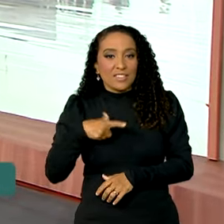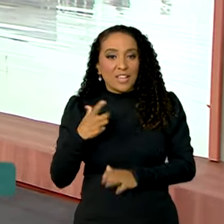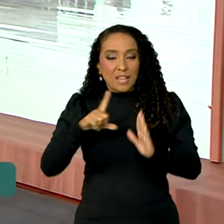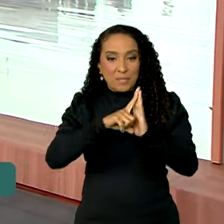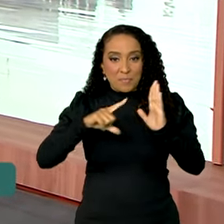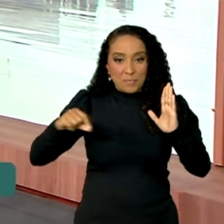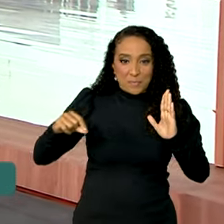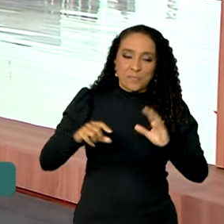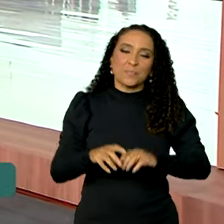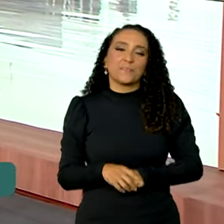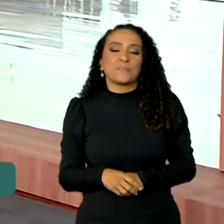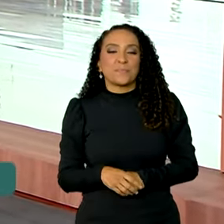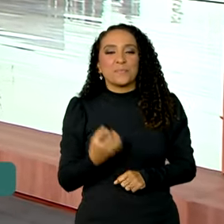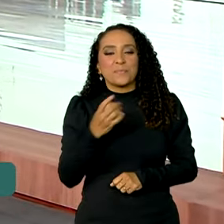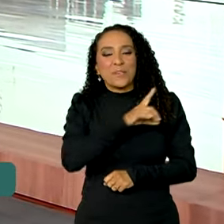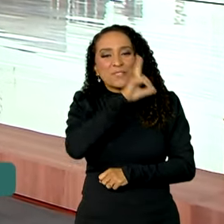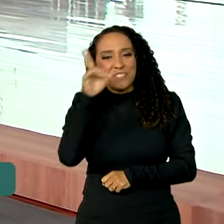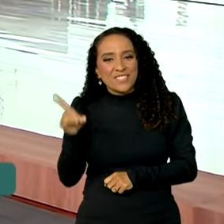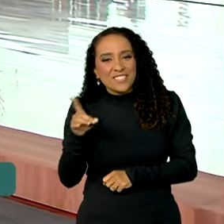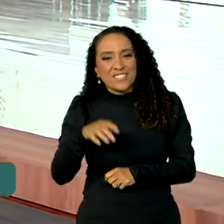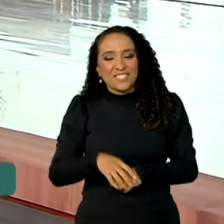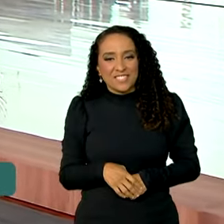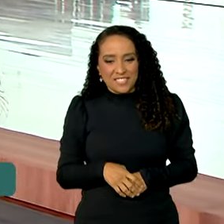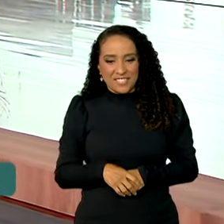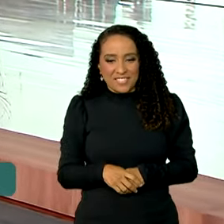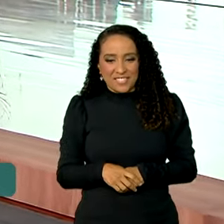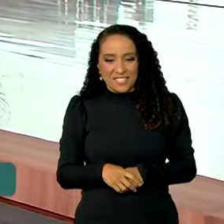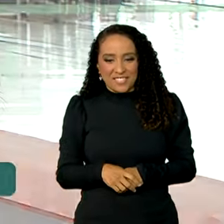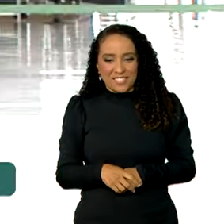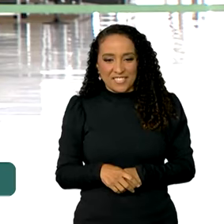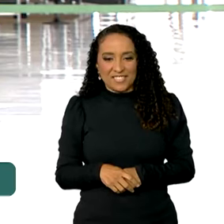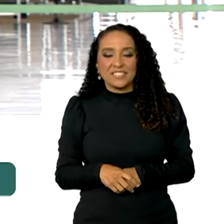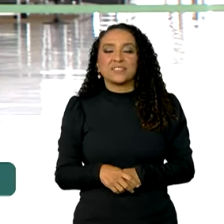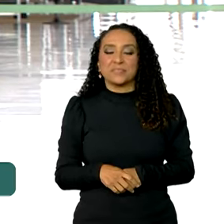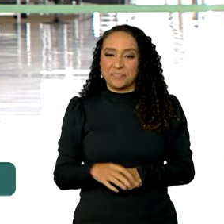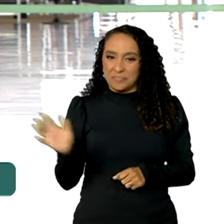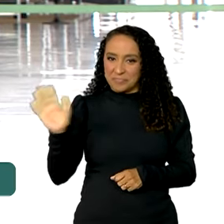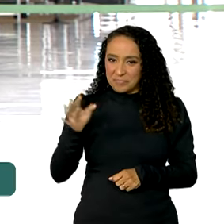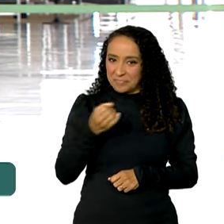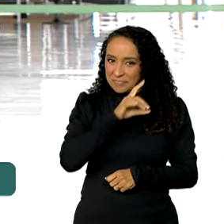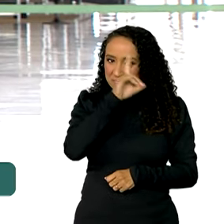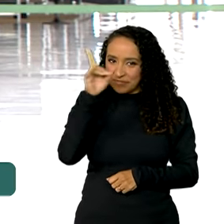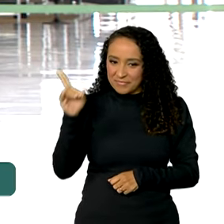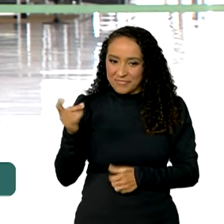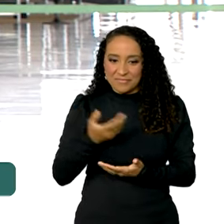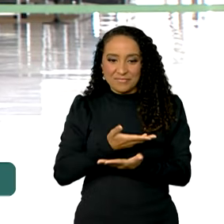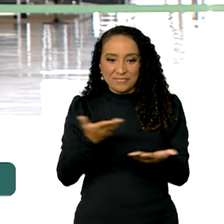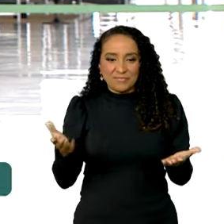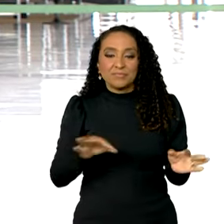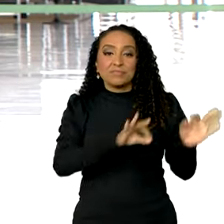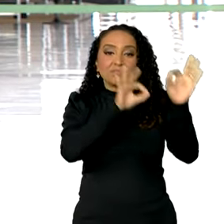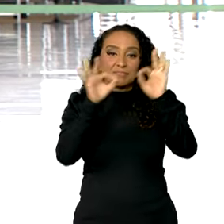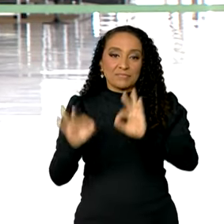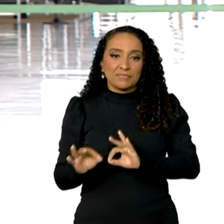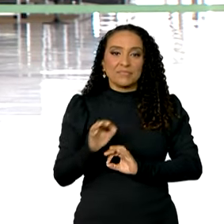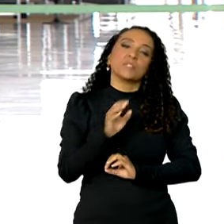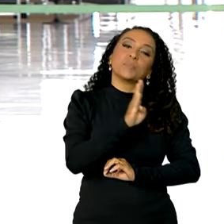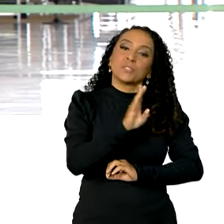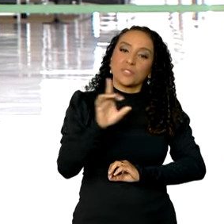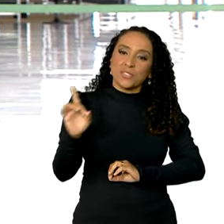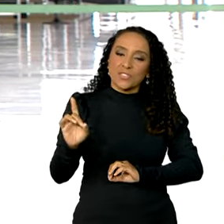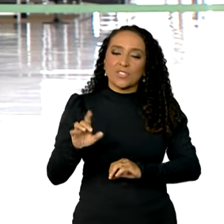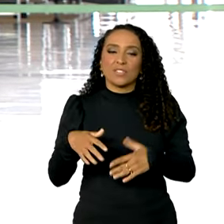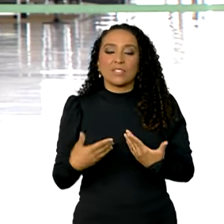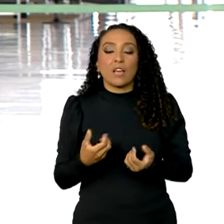que está lá no Palácio do Planalto. Bom dia, Jéssica. Oi, Vanessa. Bom dia. Bom dia para você que acompanha o Brasil em Dia.